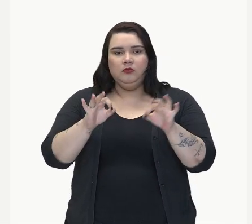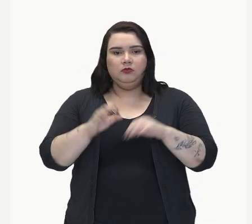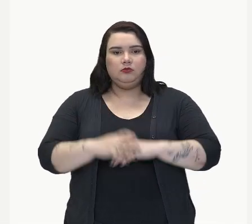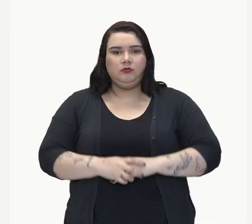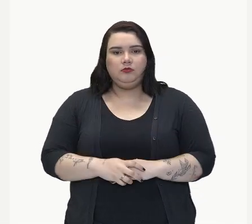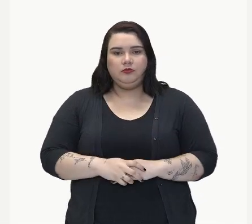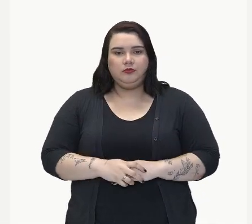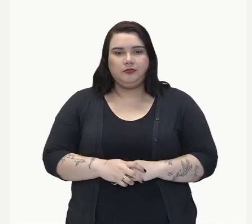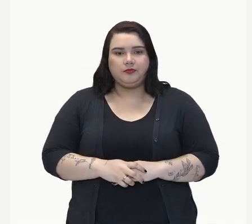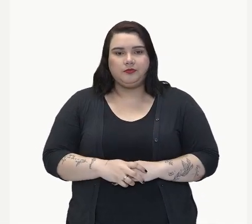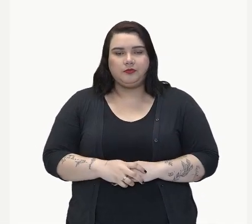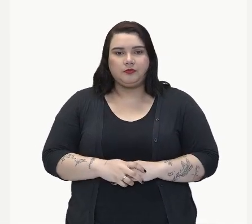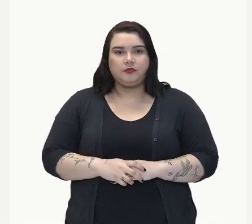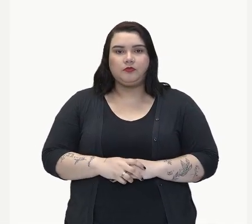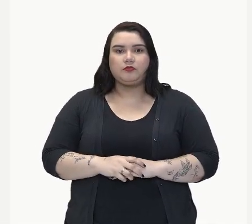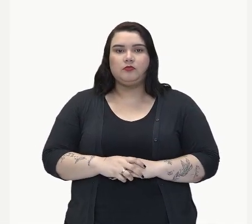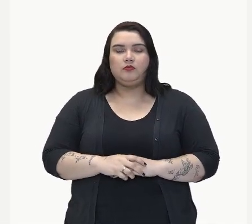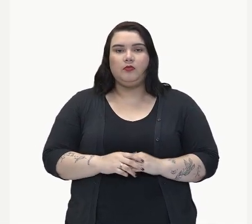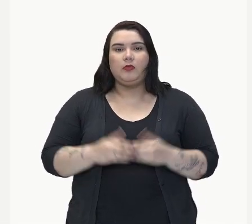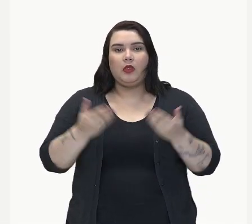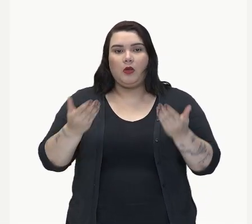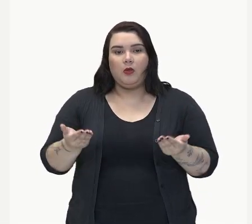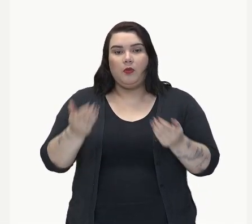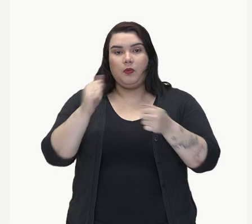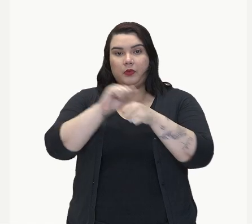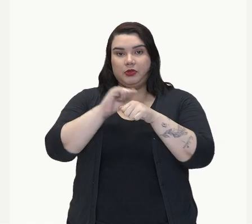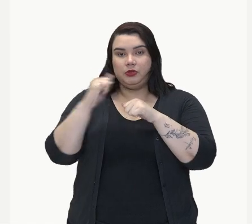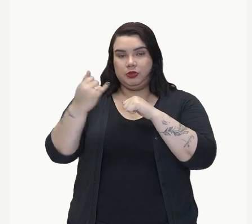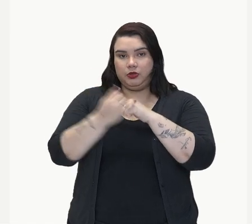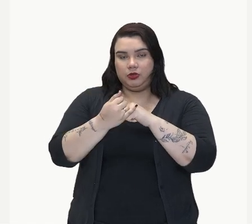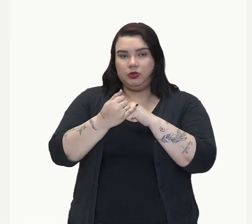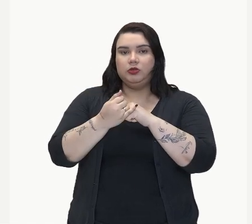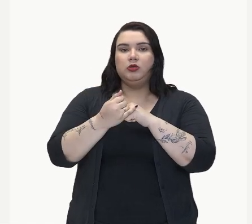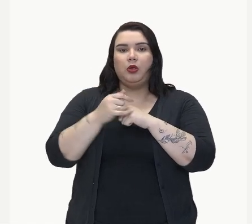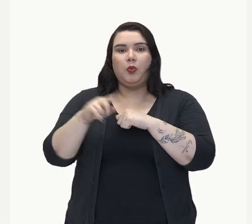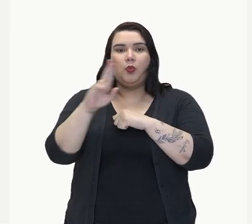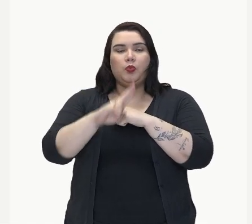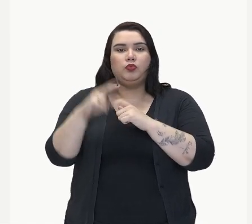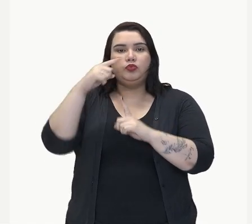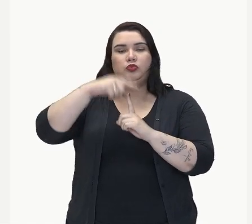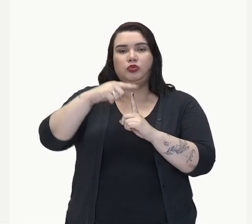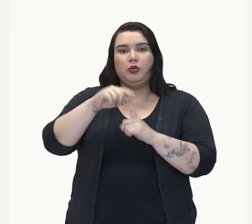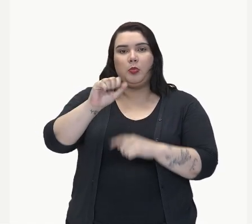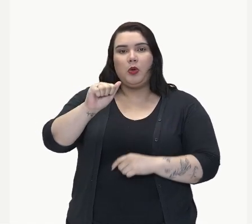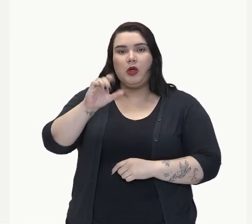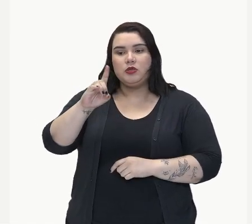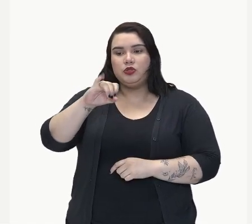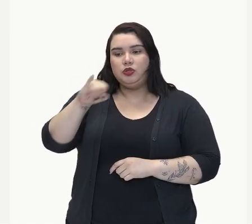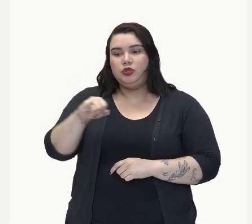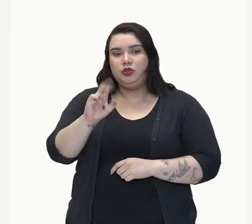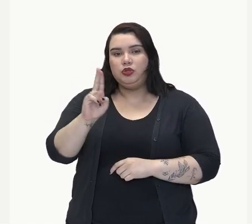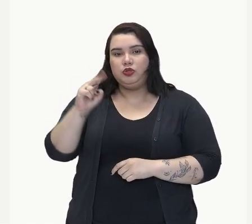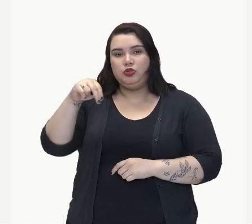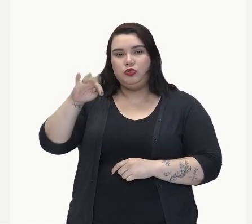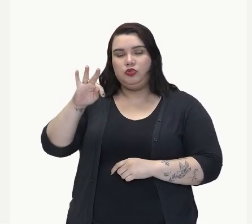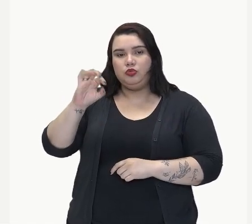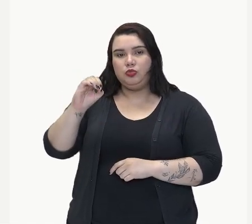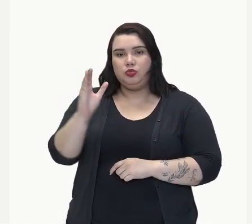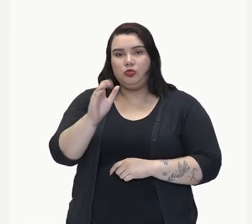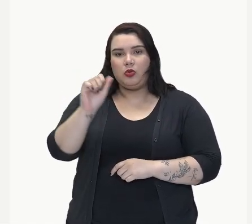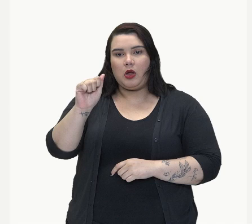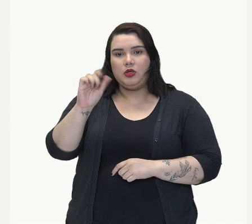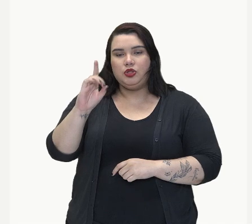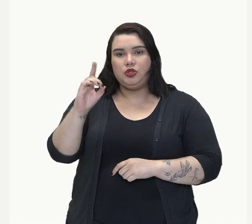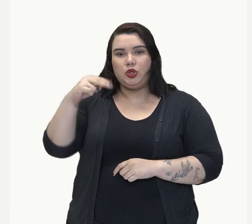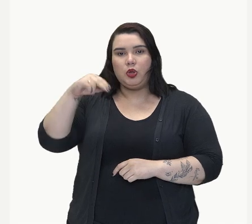Com o adjetivo, que aqui está funcionando como adjunto adnominal, que ele está aqui, bem juntinho